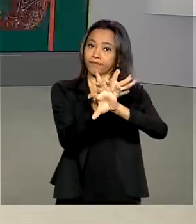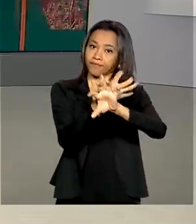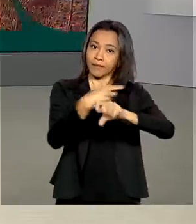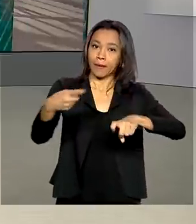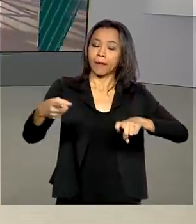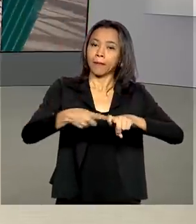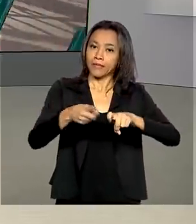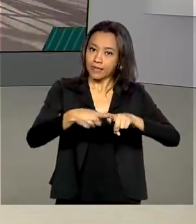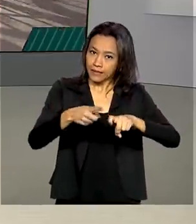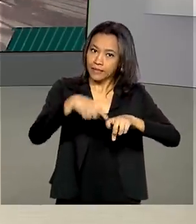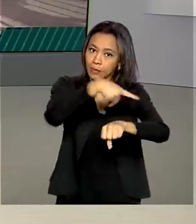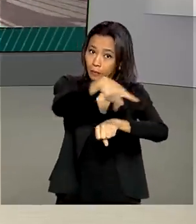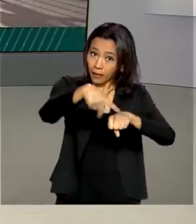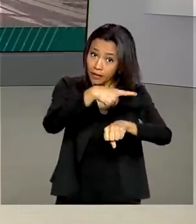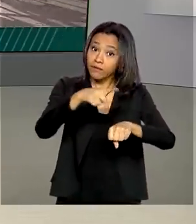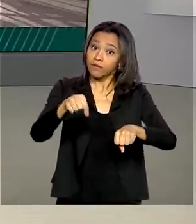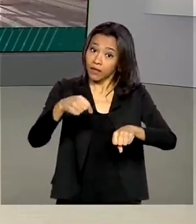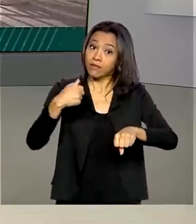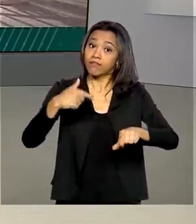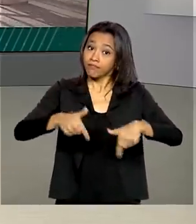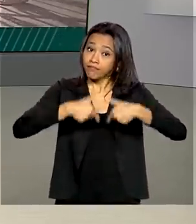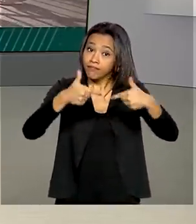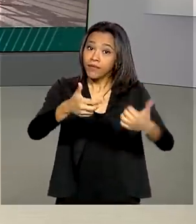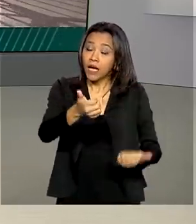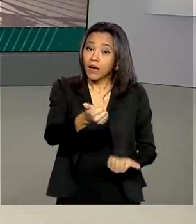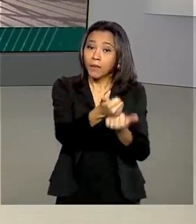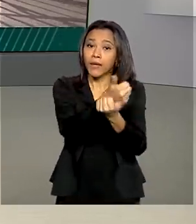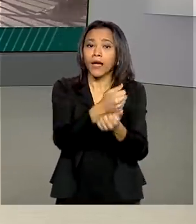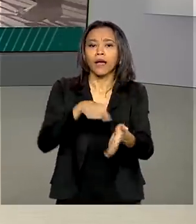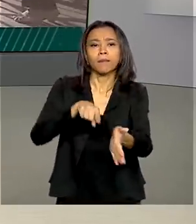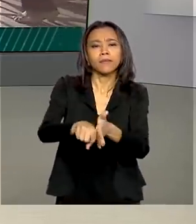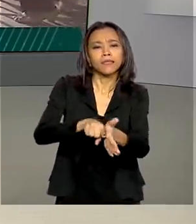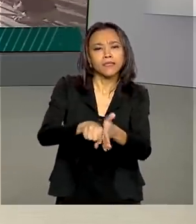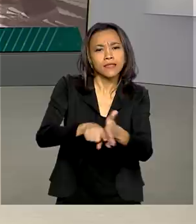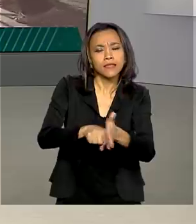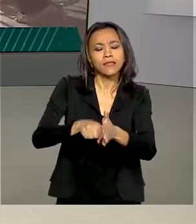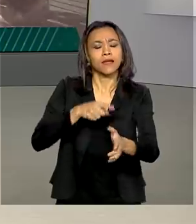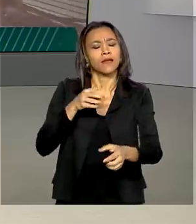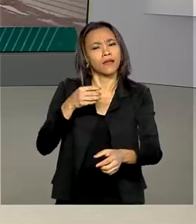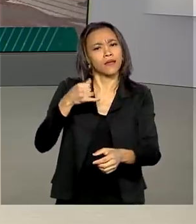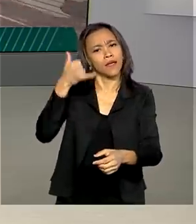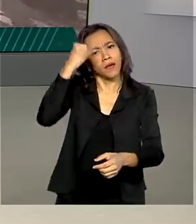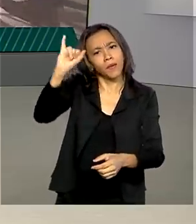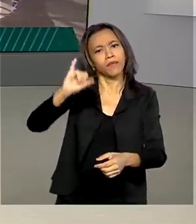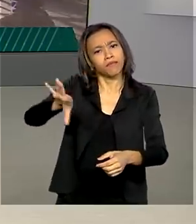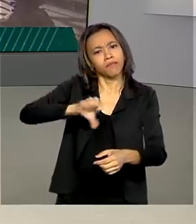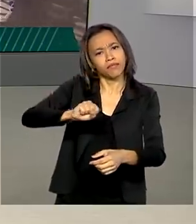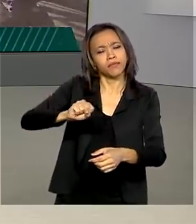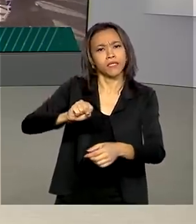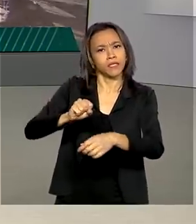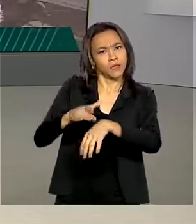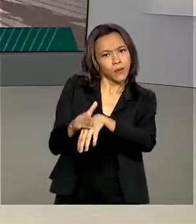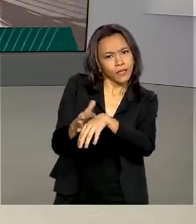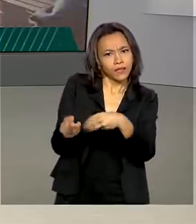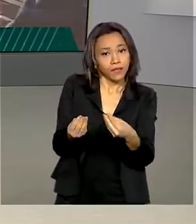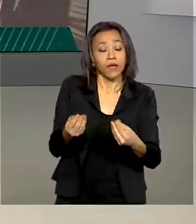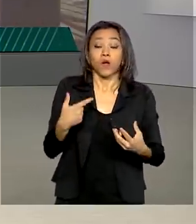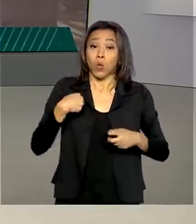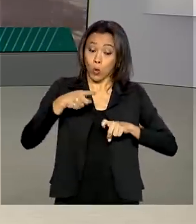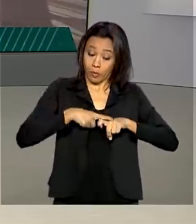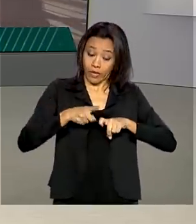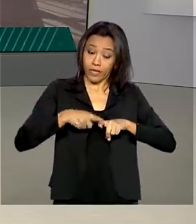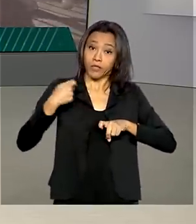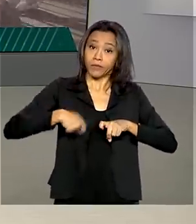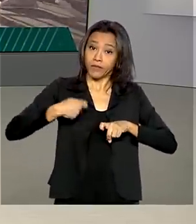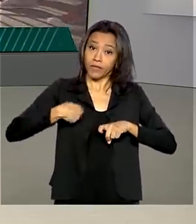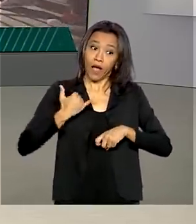exercício da profissão em atividades de assistência, pesquisa e prevenção de doenças e lesões. Para a prática, o médico terá